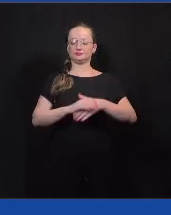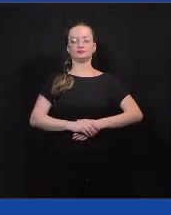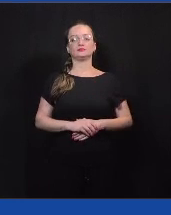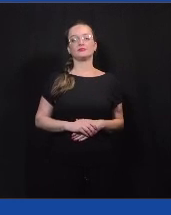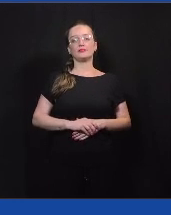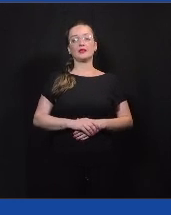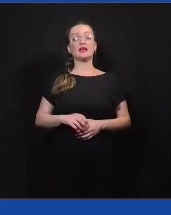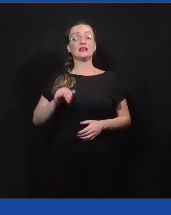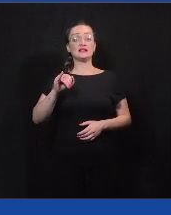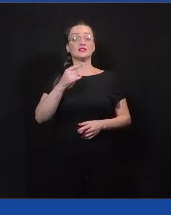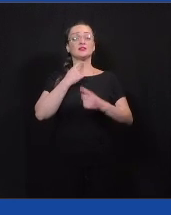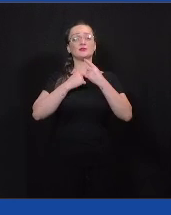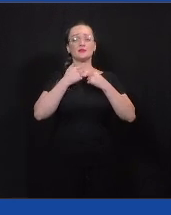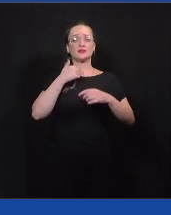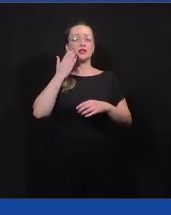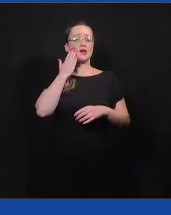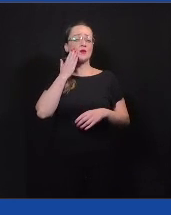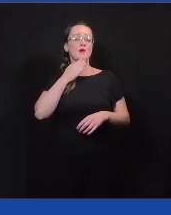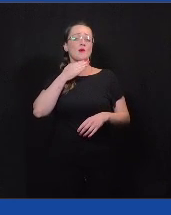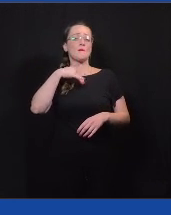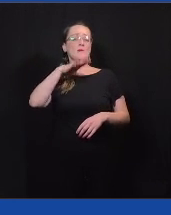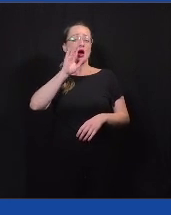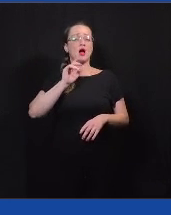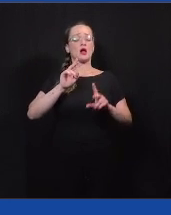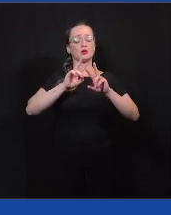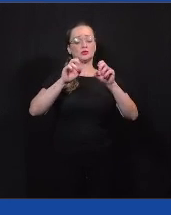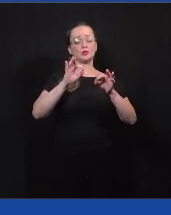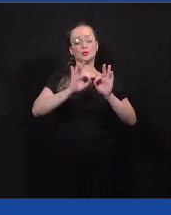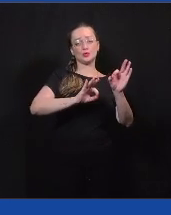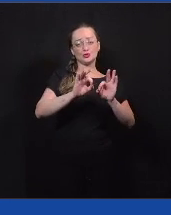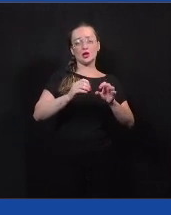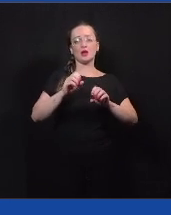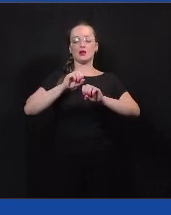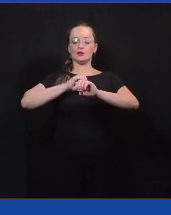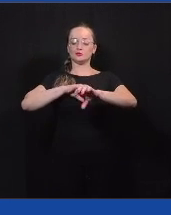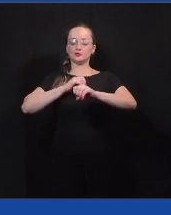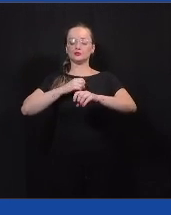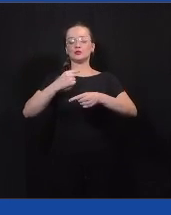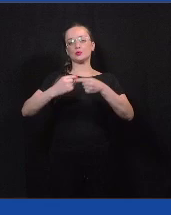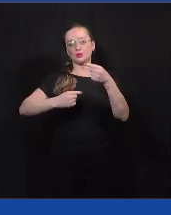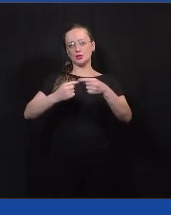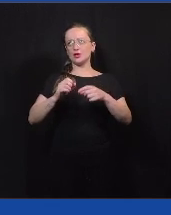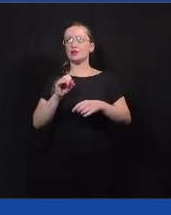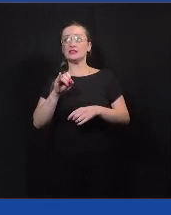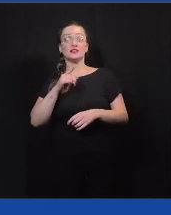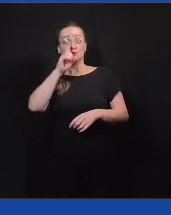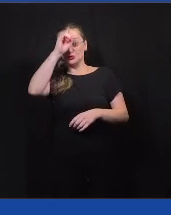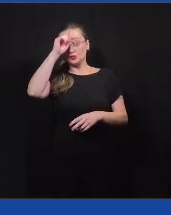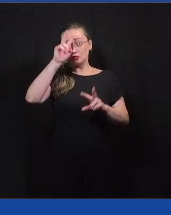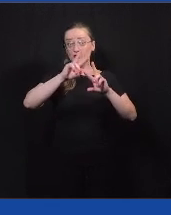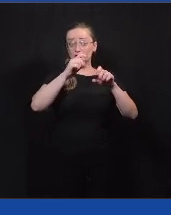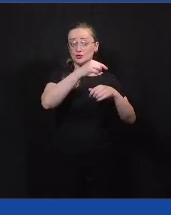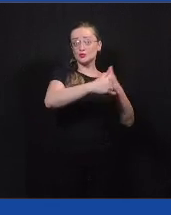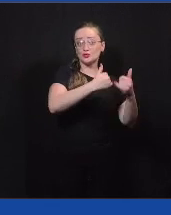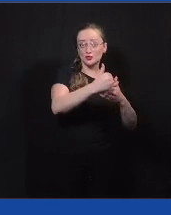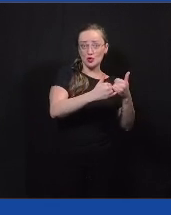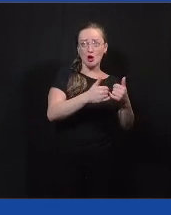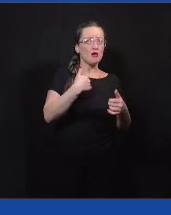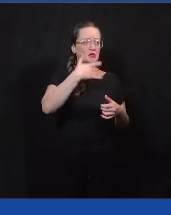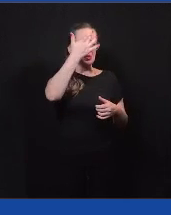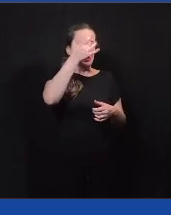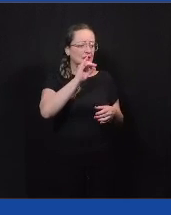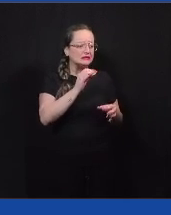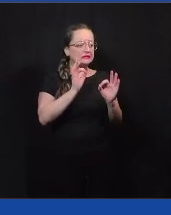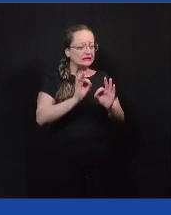um pouco mais sobre o projeto ou sobre a educação política, se ficaram com alguma dúvida do jogo também, tipo, ah, eu não entendi o que é o conhecimento